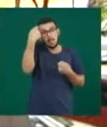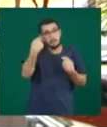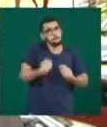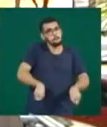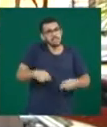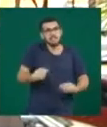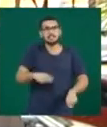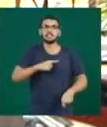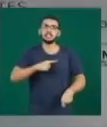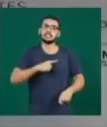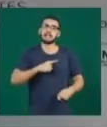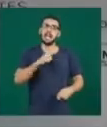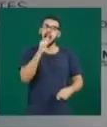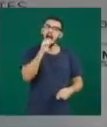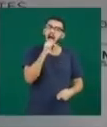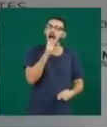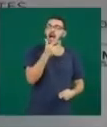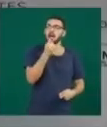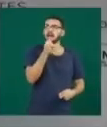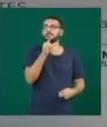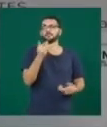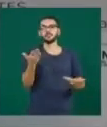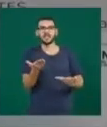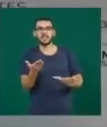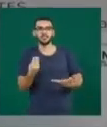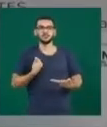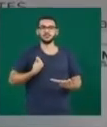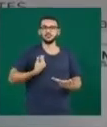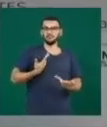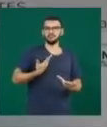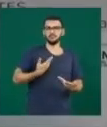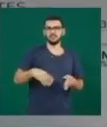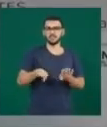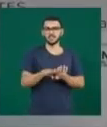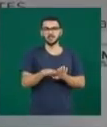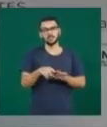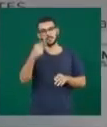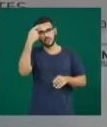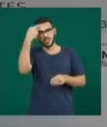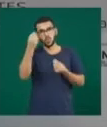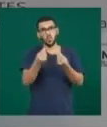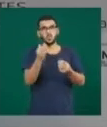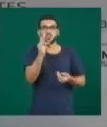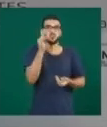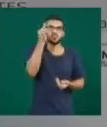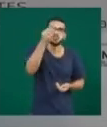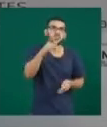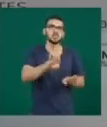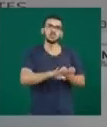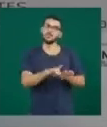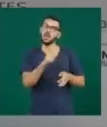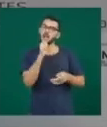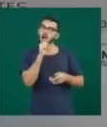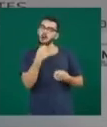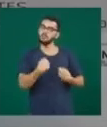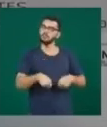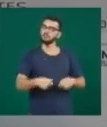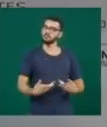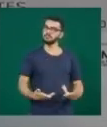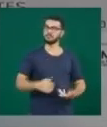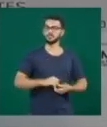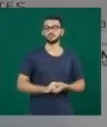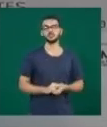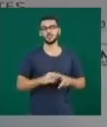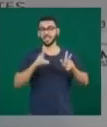para esta civilização, para a nossa forma de viver e para outras formas de viver que virão no futuro. E, professor, essa discussão tão